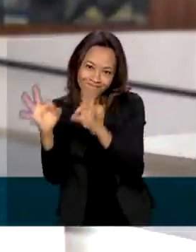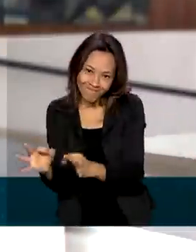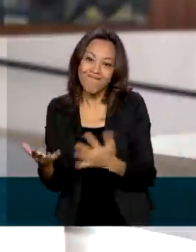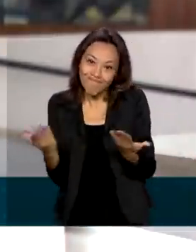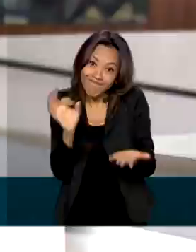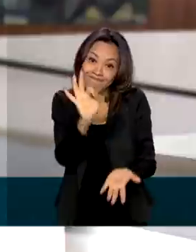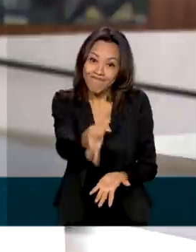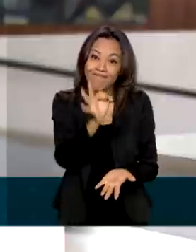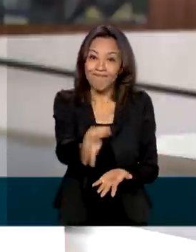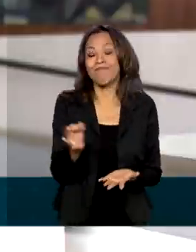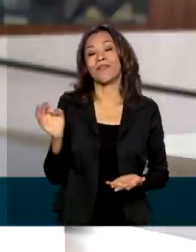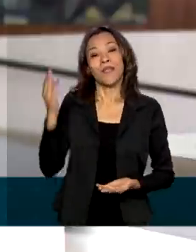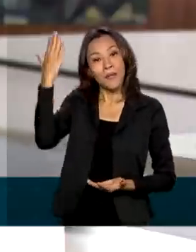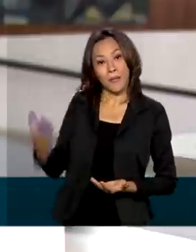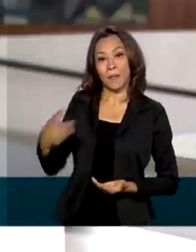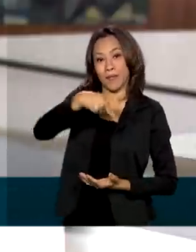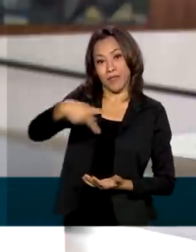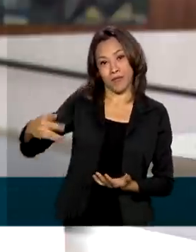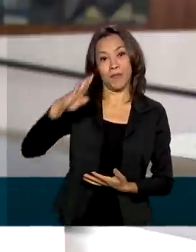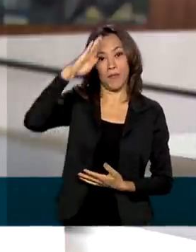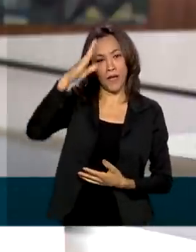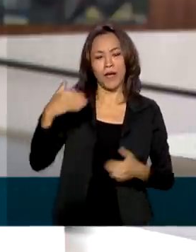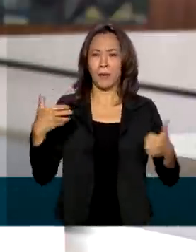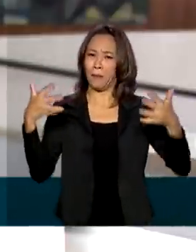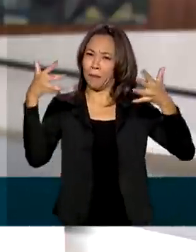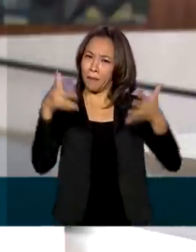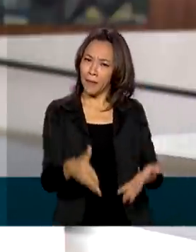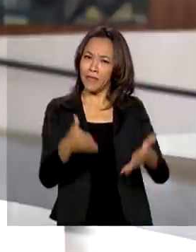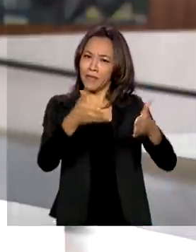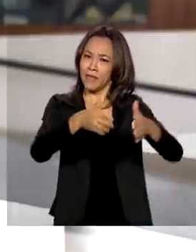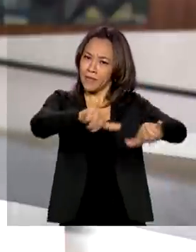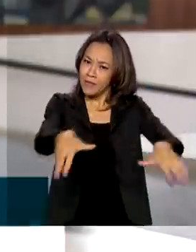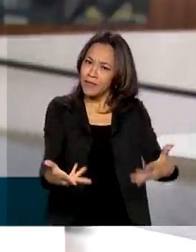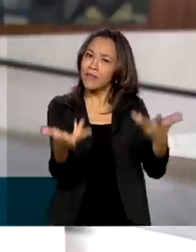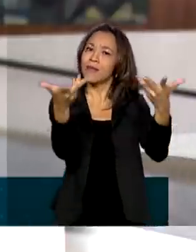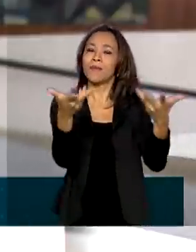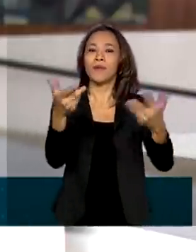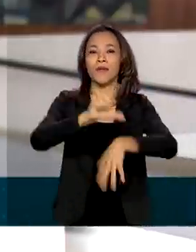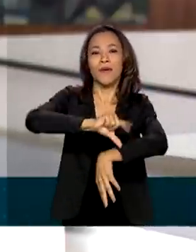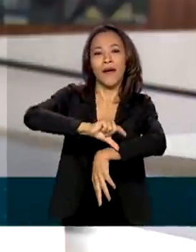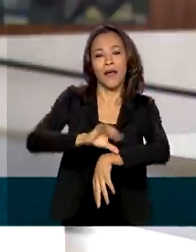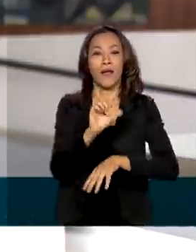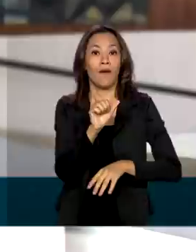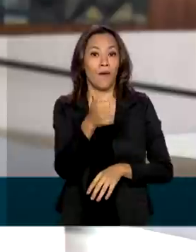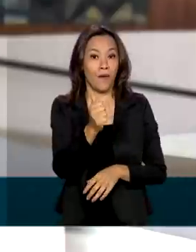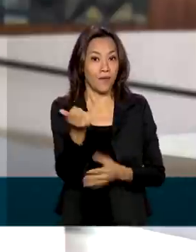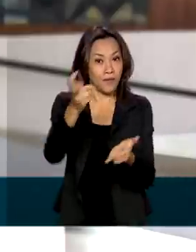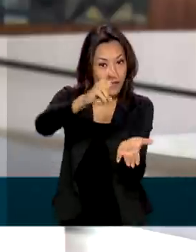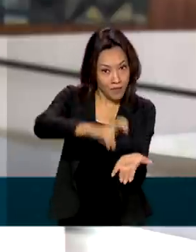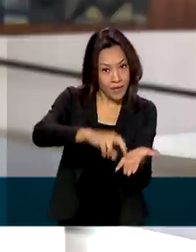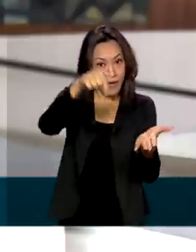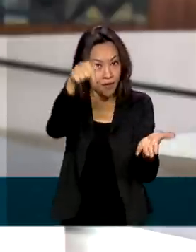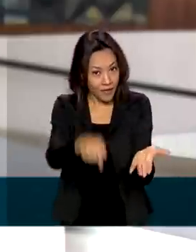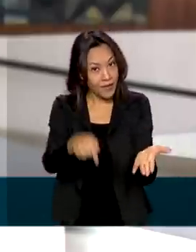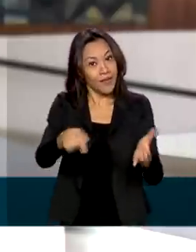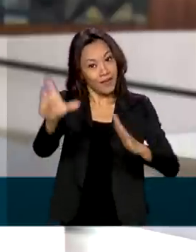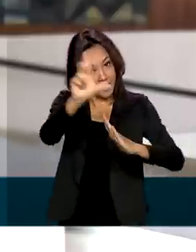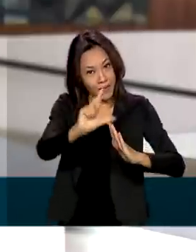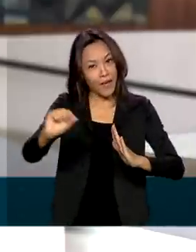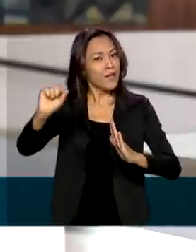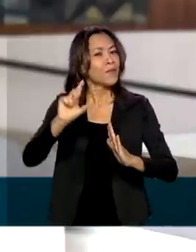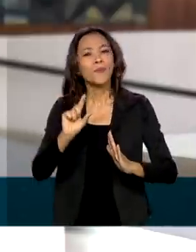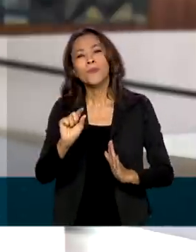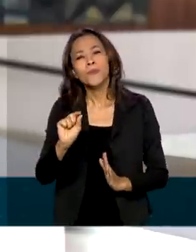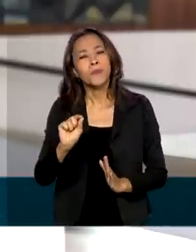O presidente Jair Bolsonaro participa dessa cerimônia hoje às 11 horas da manhã aqui no Palácio do Planalto, que